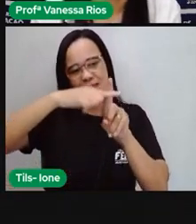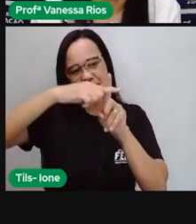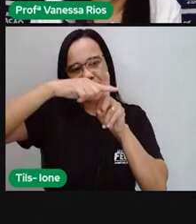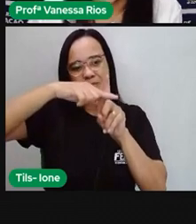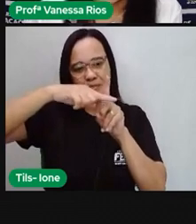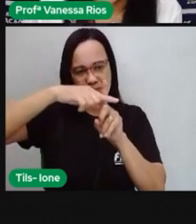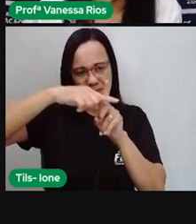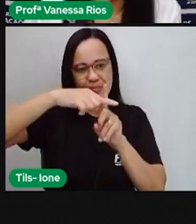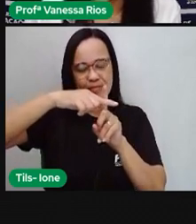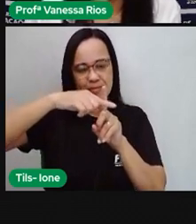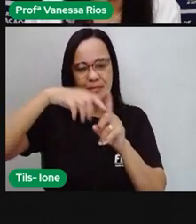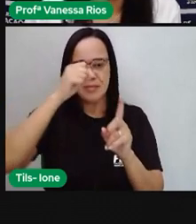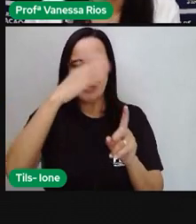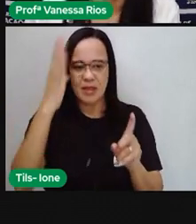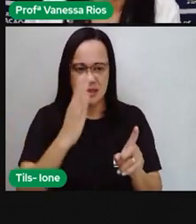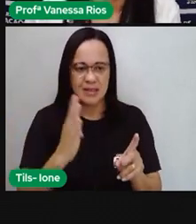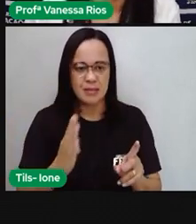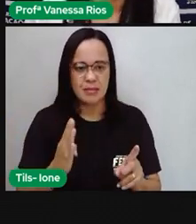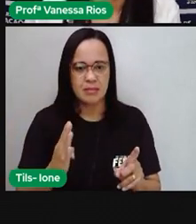diferentes.